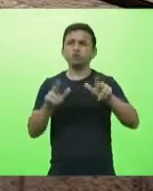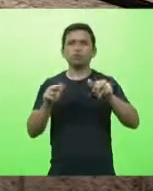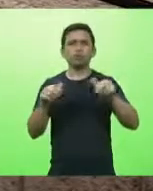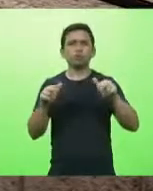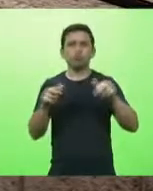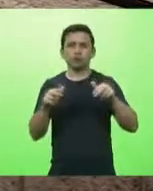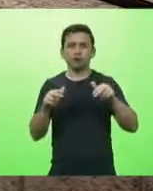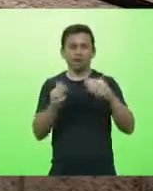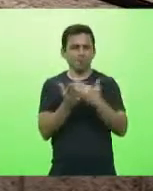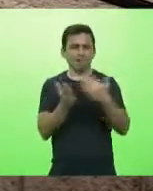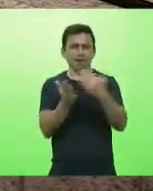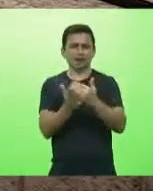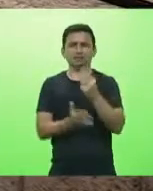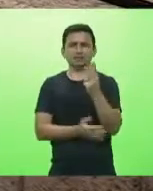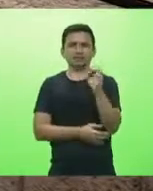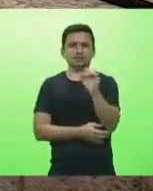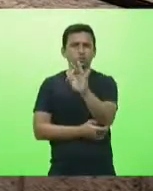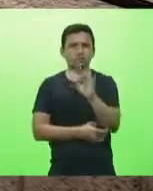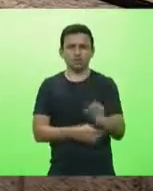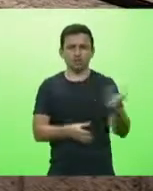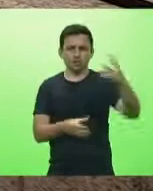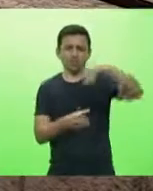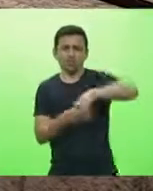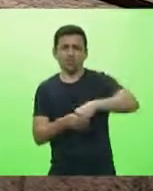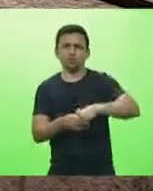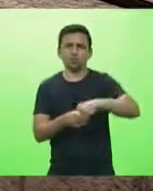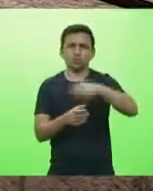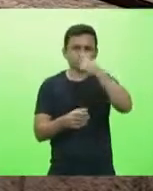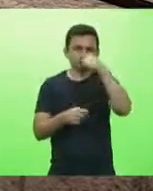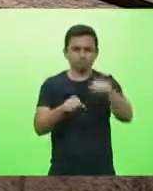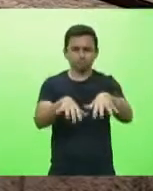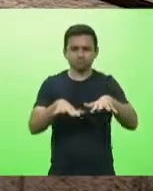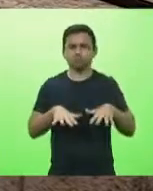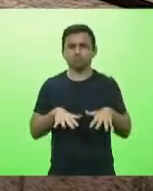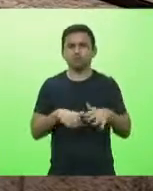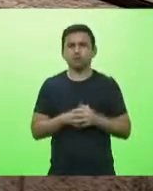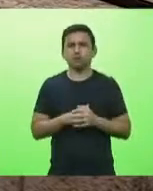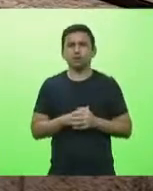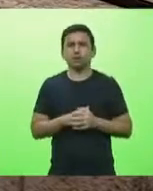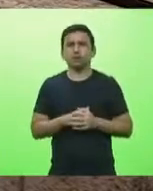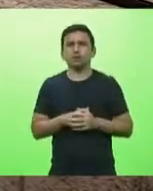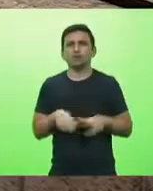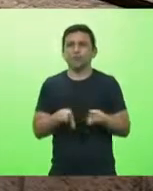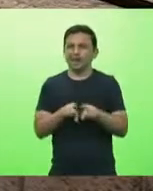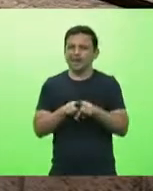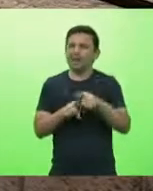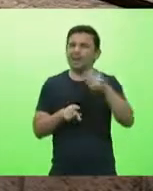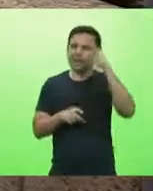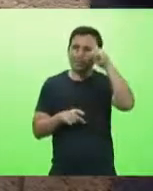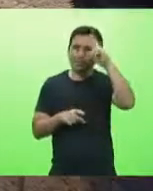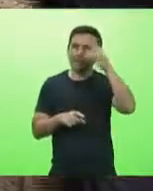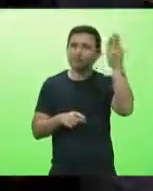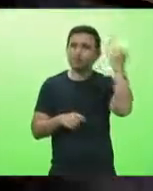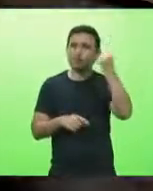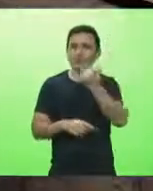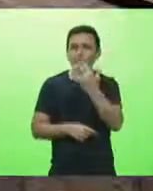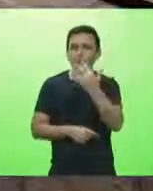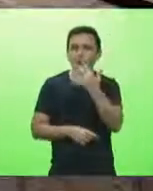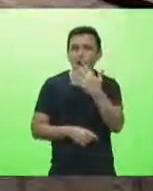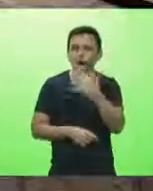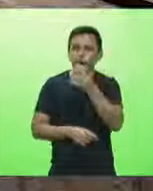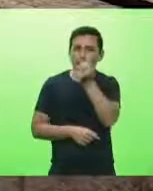mais de 30% da capacidade da igreja mesmo quando estávamos aqui na cor laranja ou até próximos da